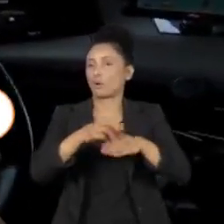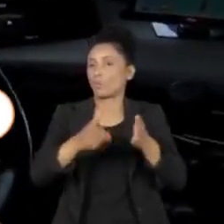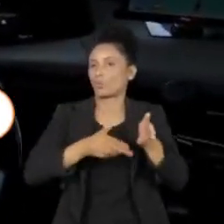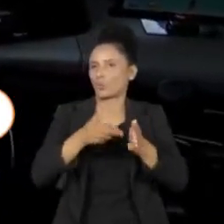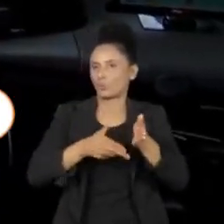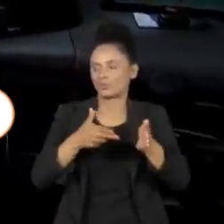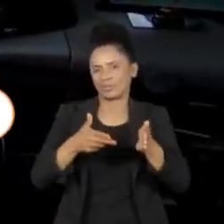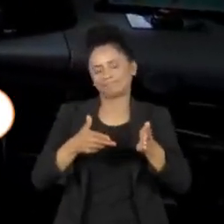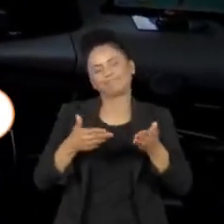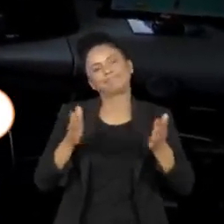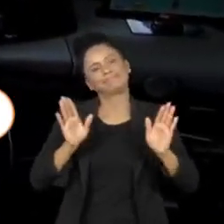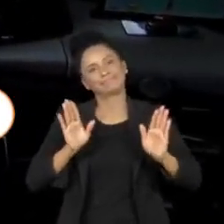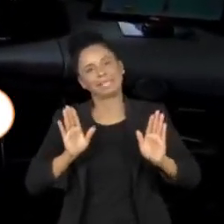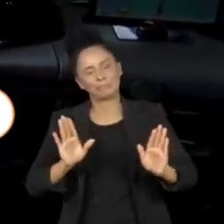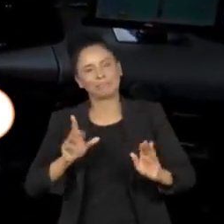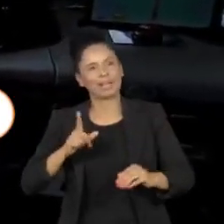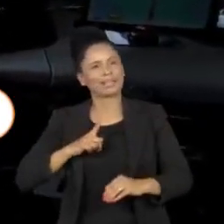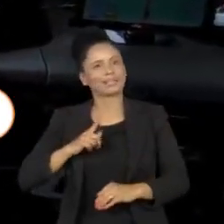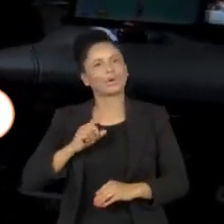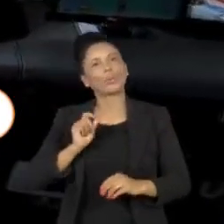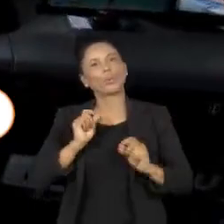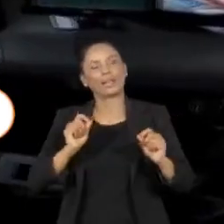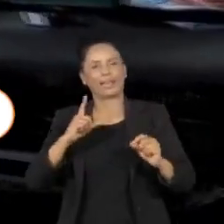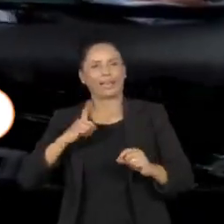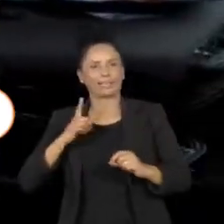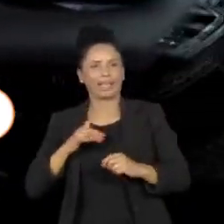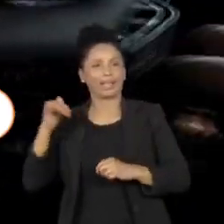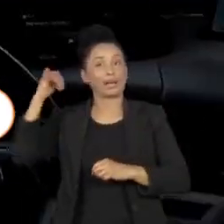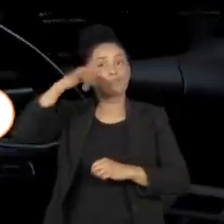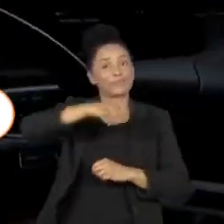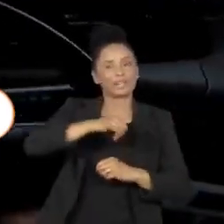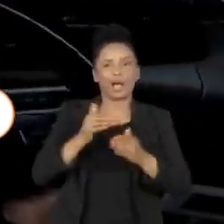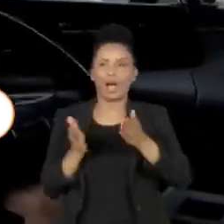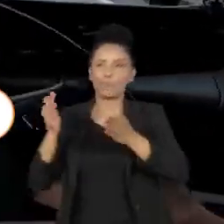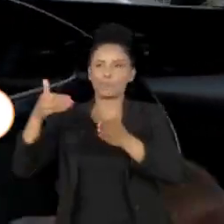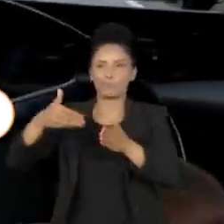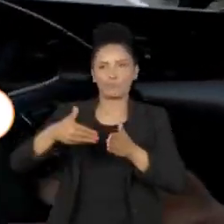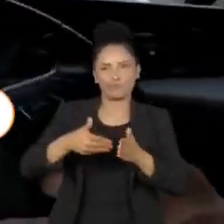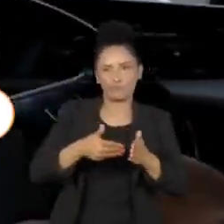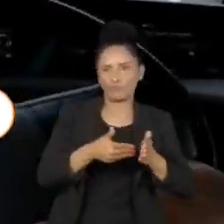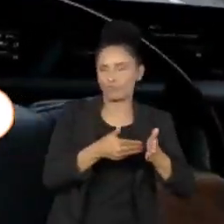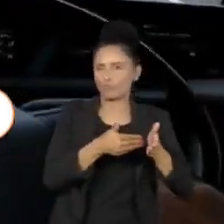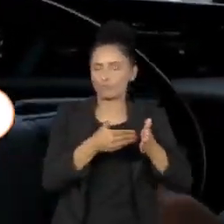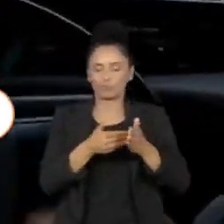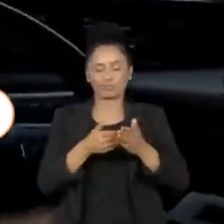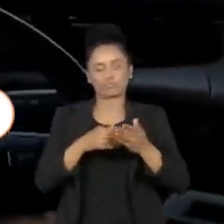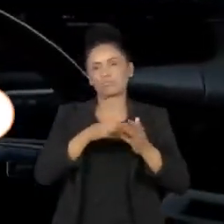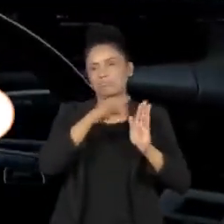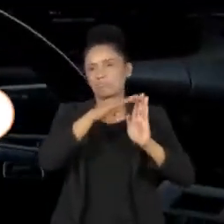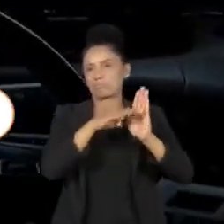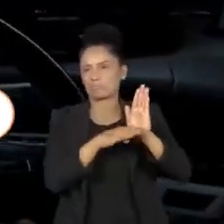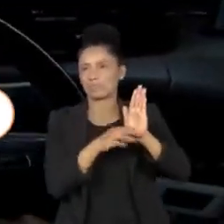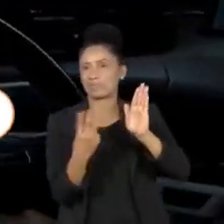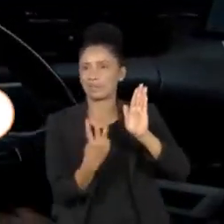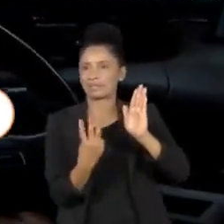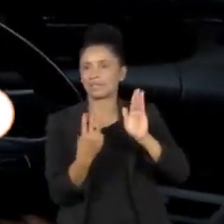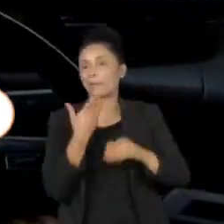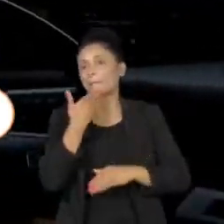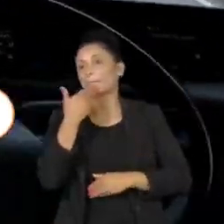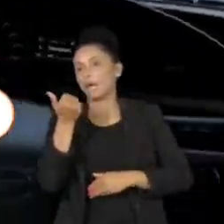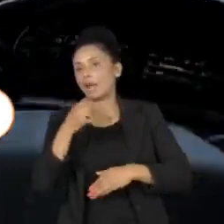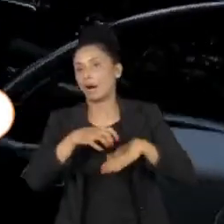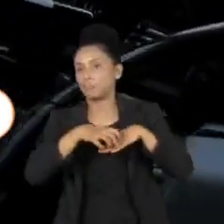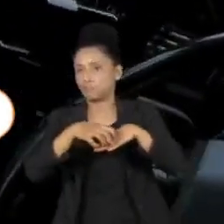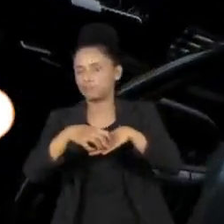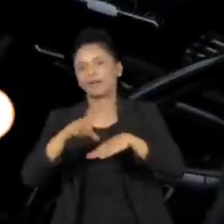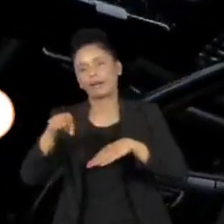país e fica atrás, inclusive, do transporte aéreo e do transporte portuário. A justificativa, a motivação